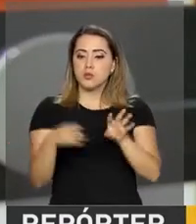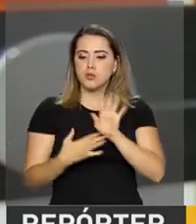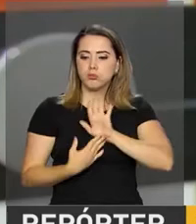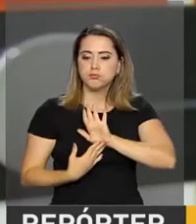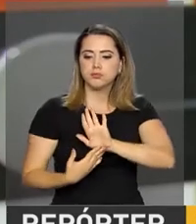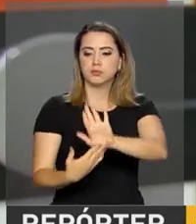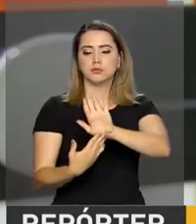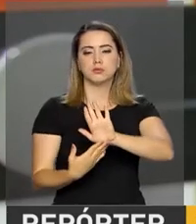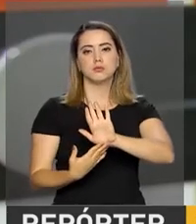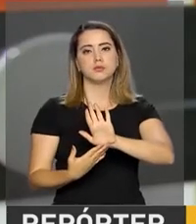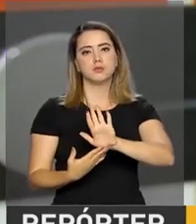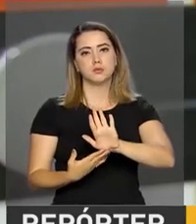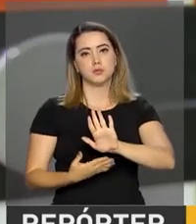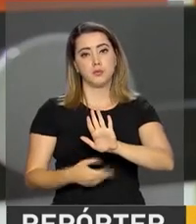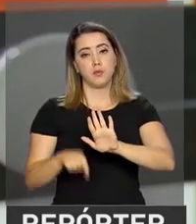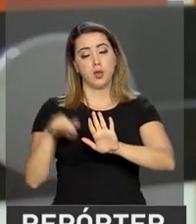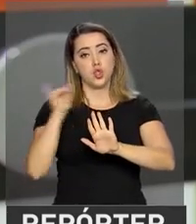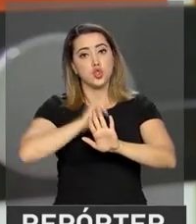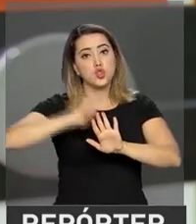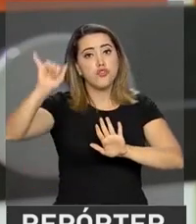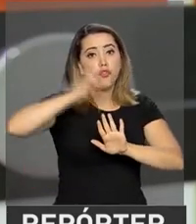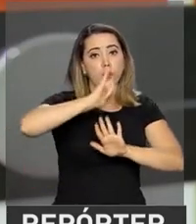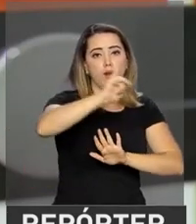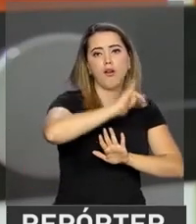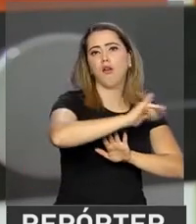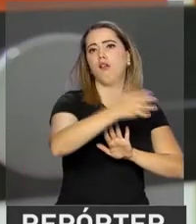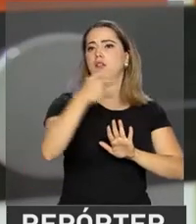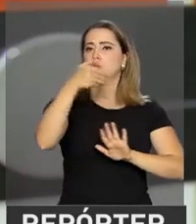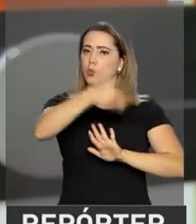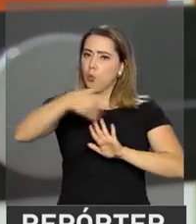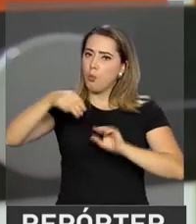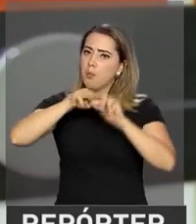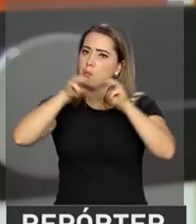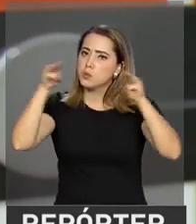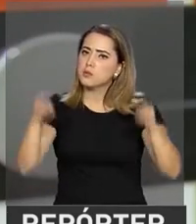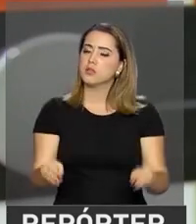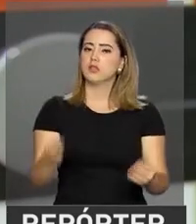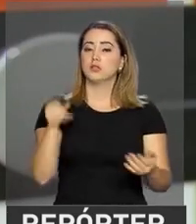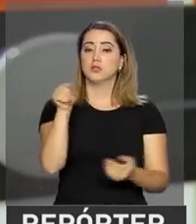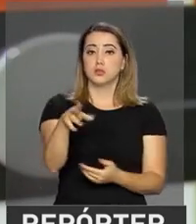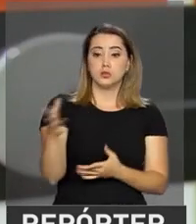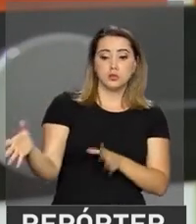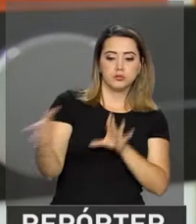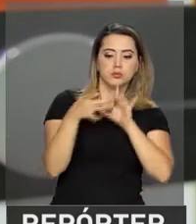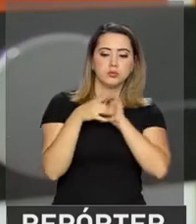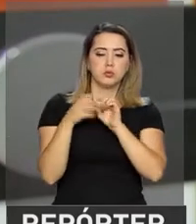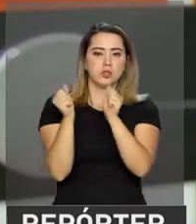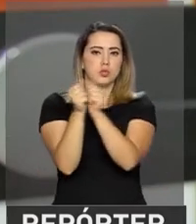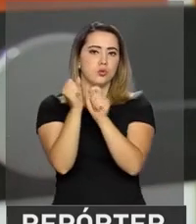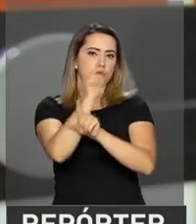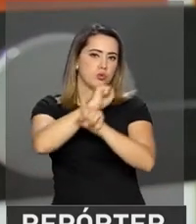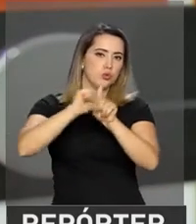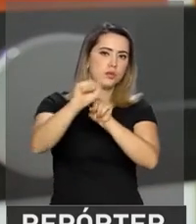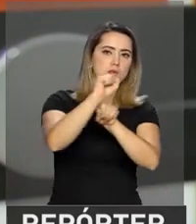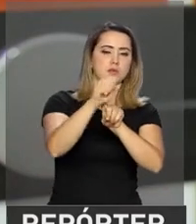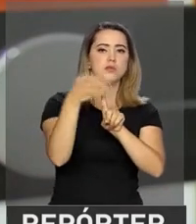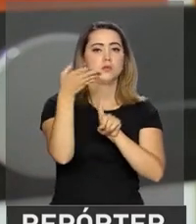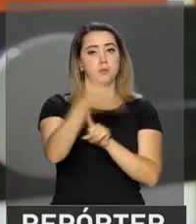tona, divulgando-os, reforçando a sua relação com a sociedade,